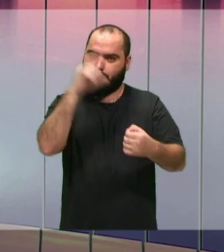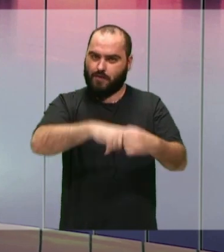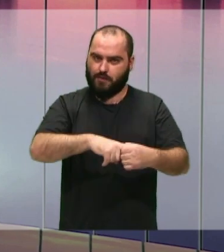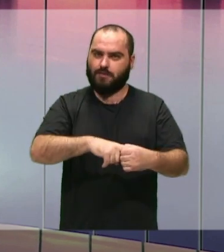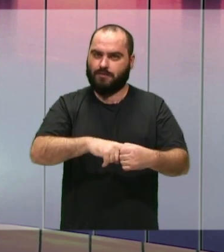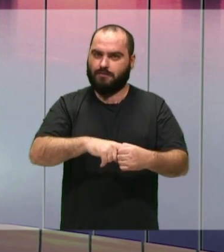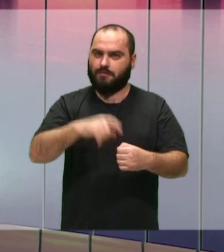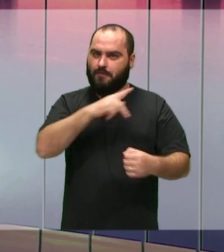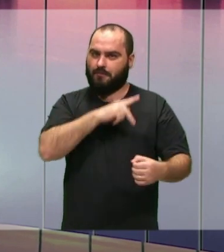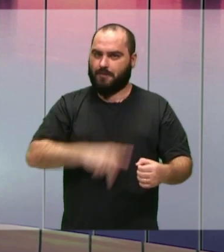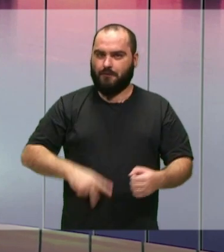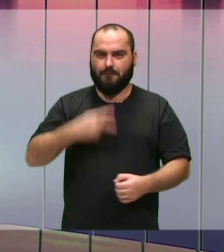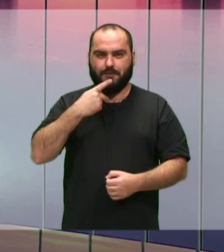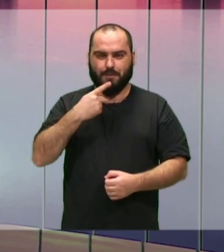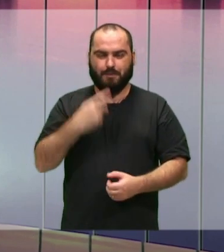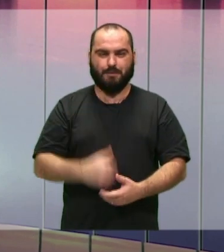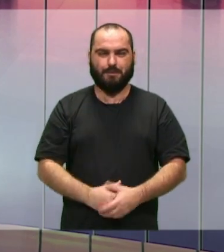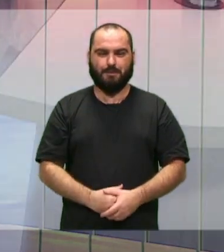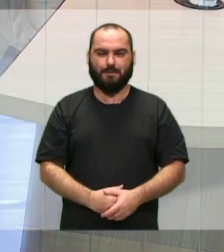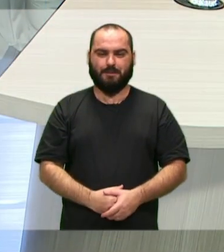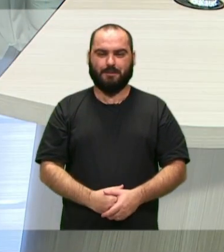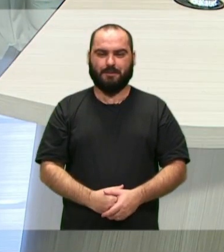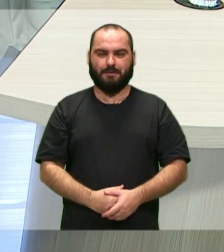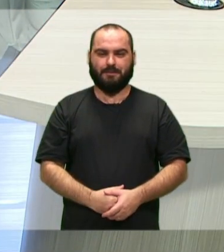retorna com o programa Fala, Presidente.